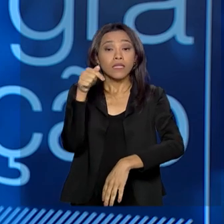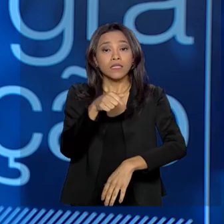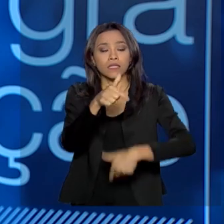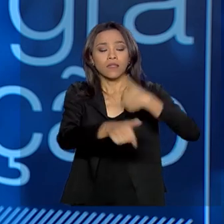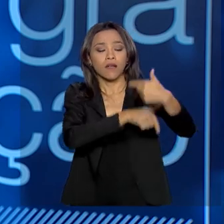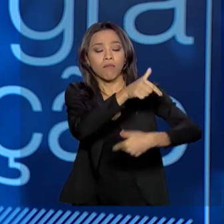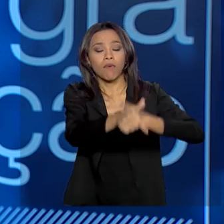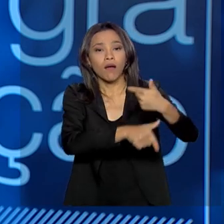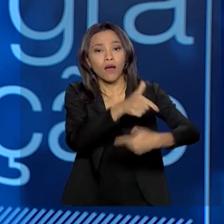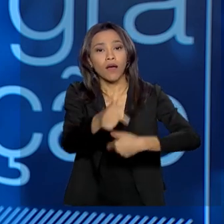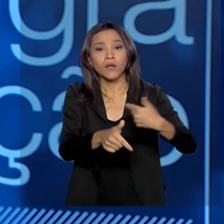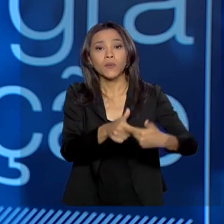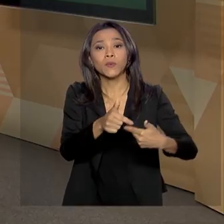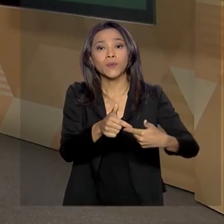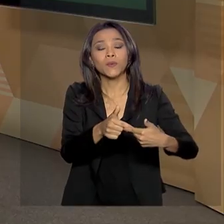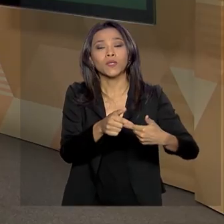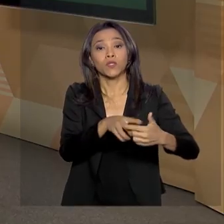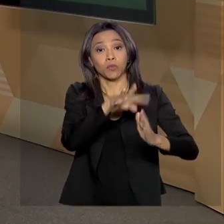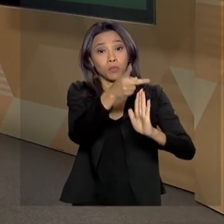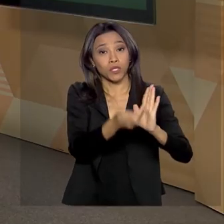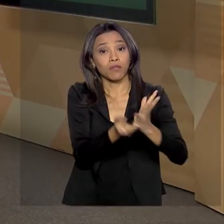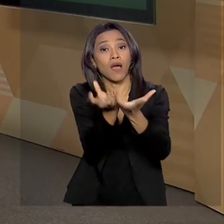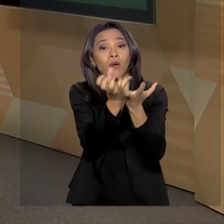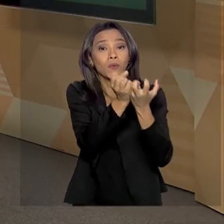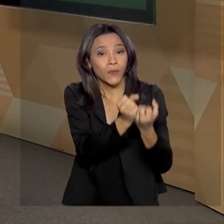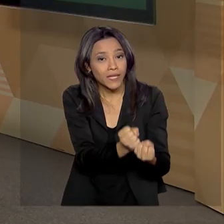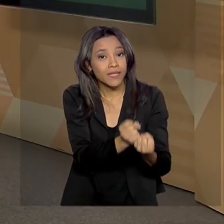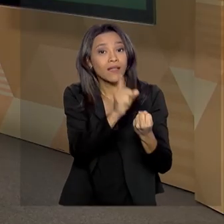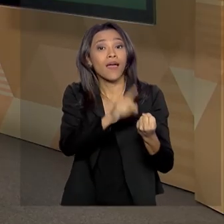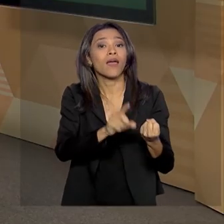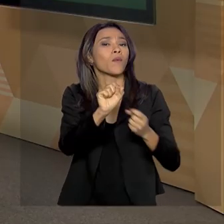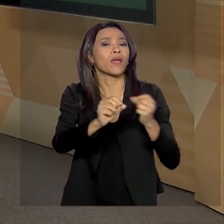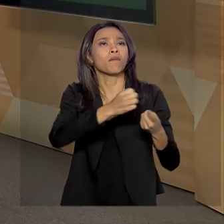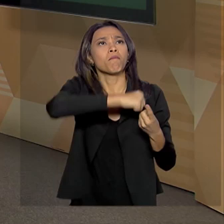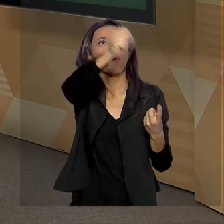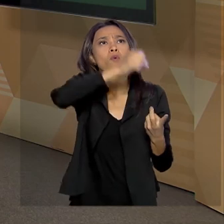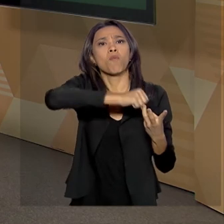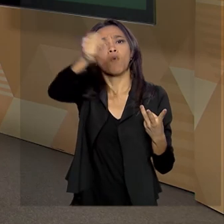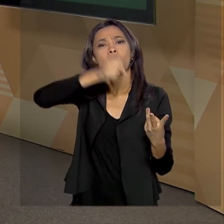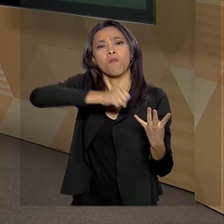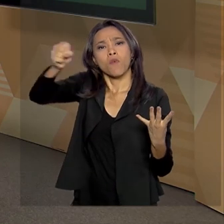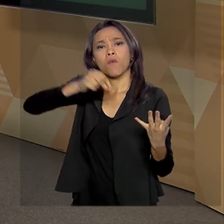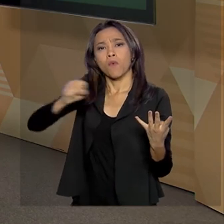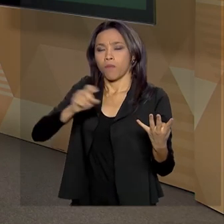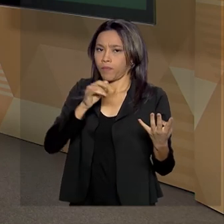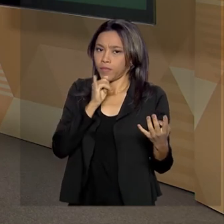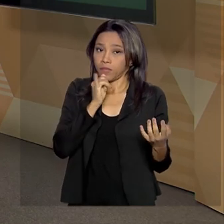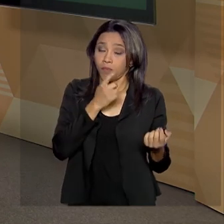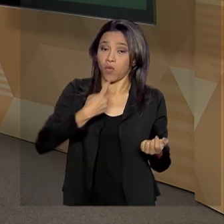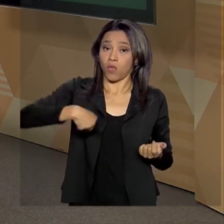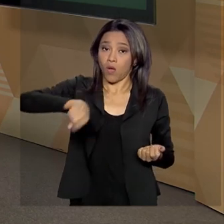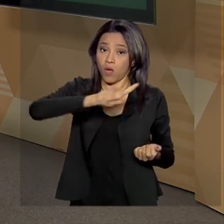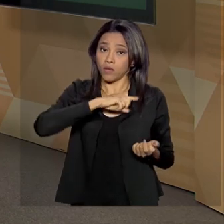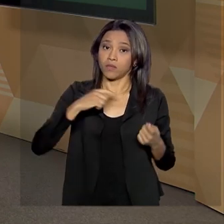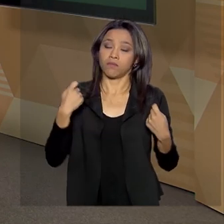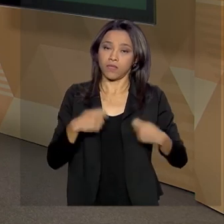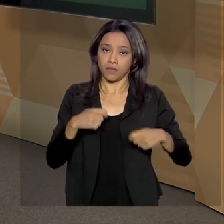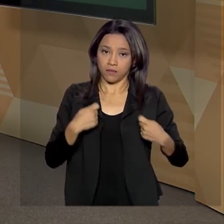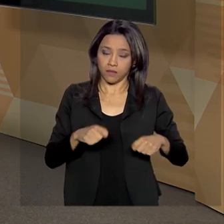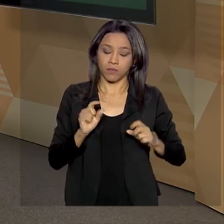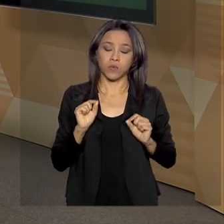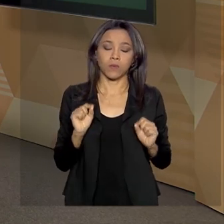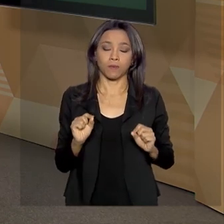esforço, eu diria que é da interiorização. O que é interiorização? Nós precisamos ter presente, quando